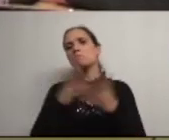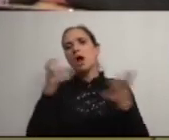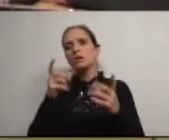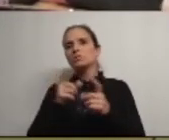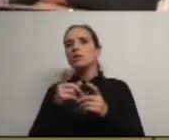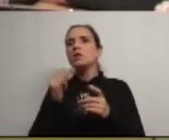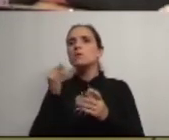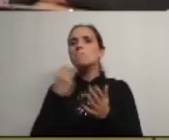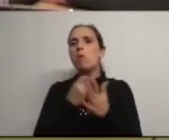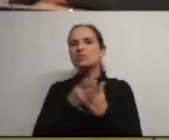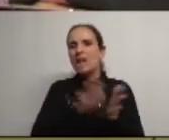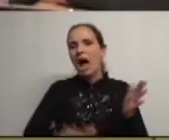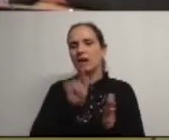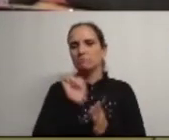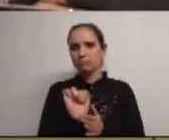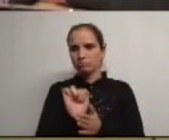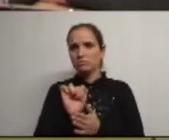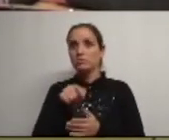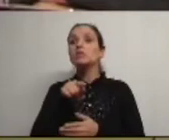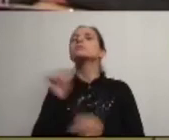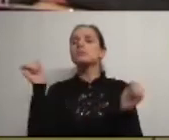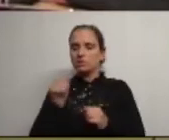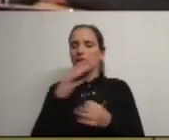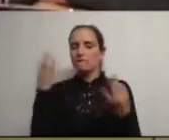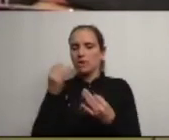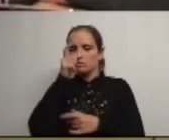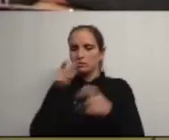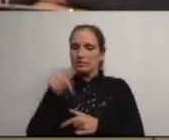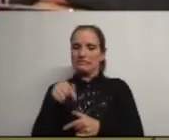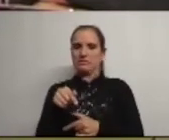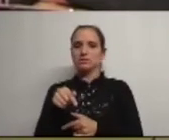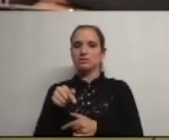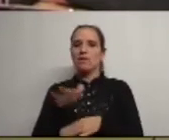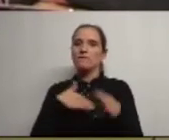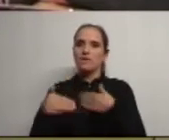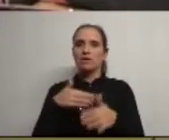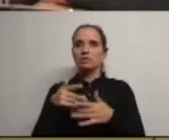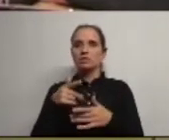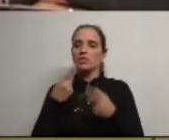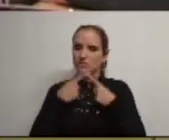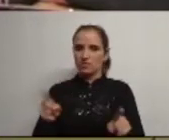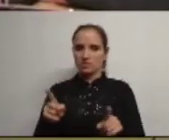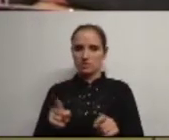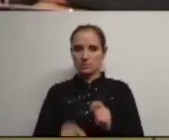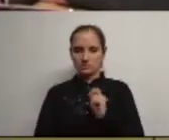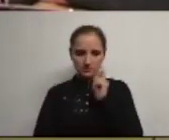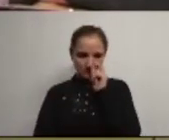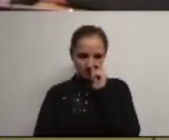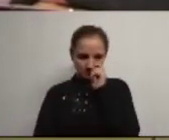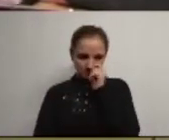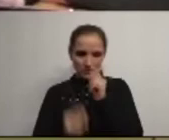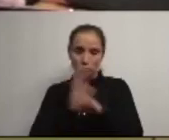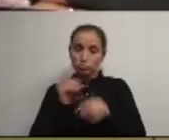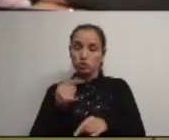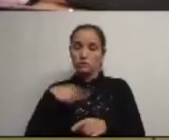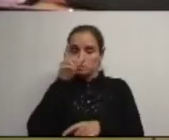cobrança de impostos nesta área e aqui sim são as pessoas desta terra que fazem a diferença e por isso meus